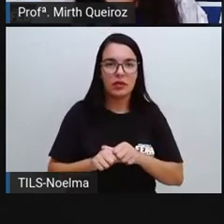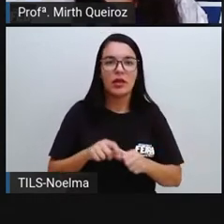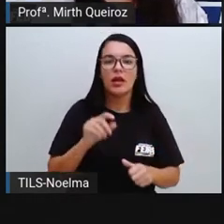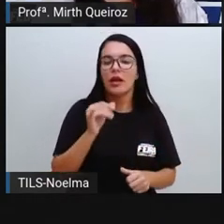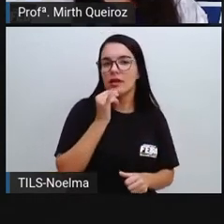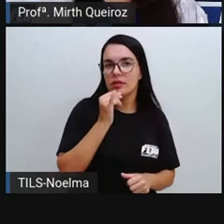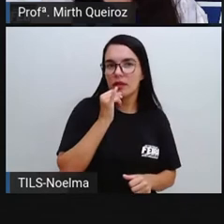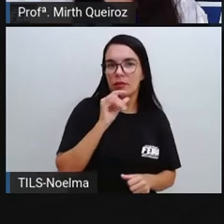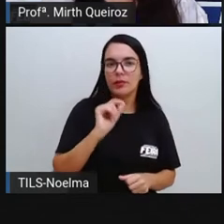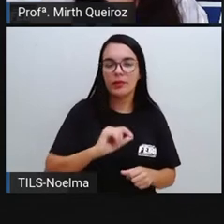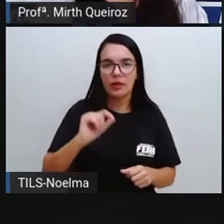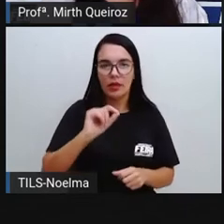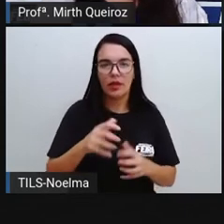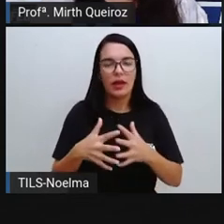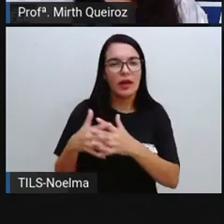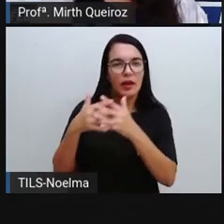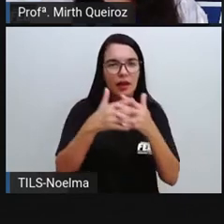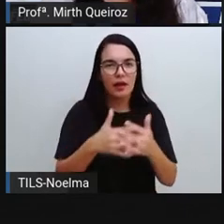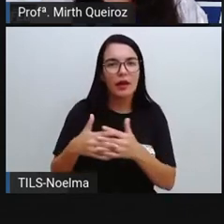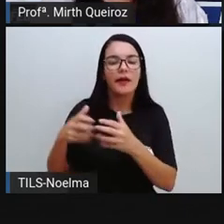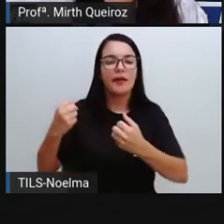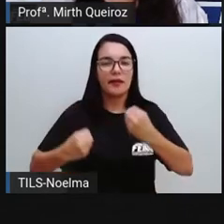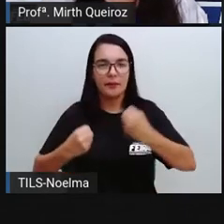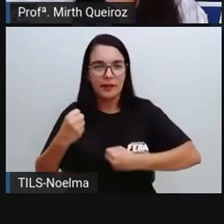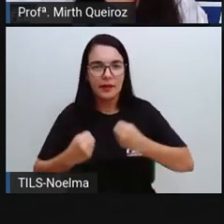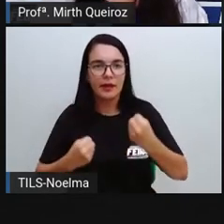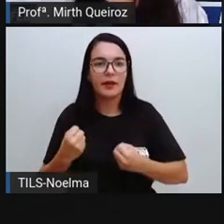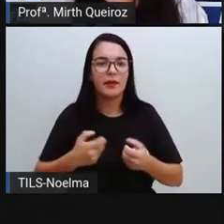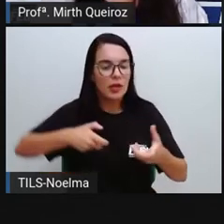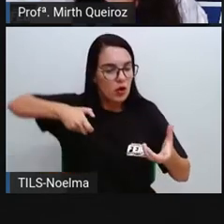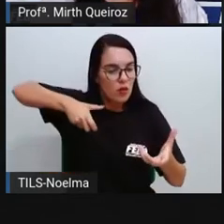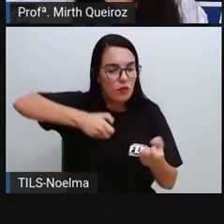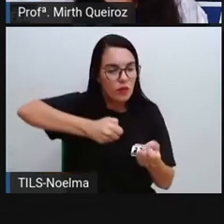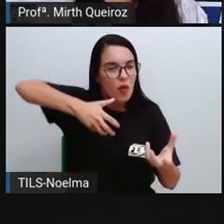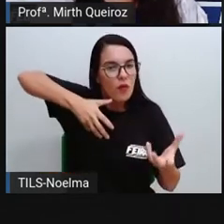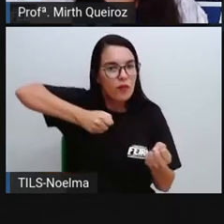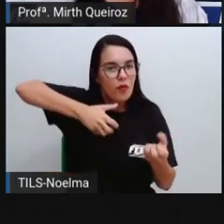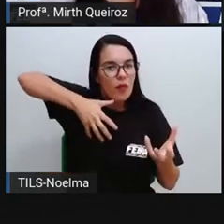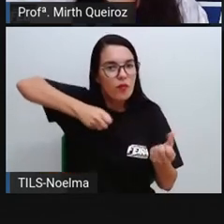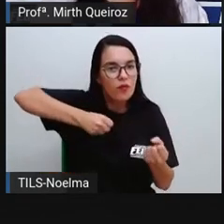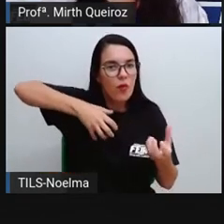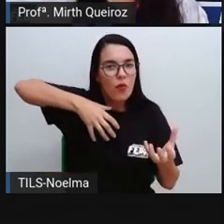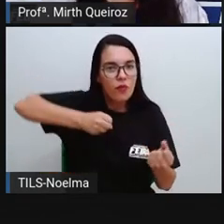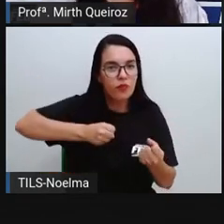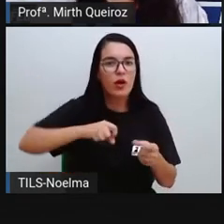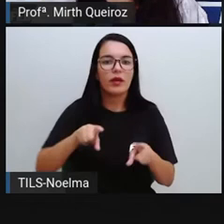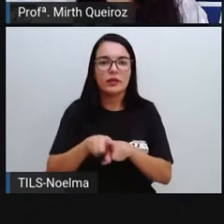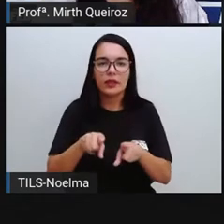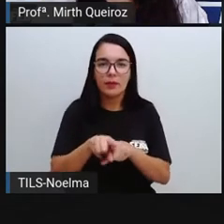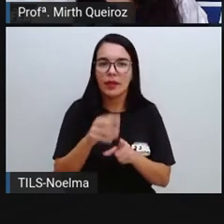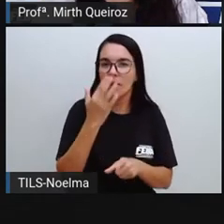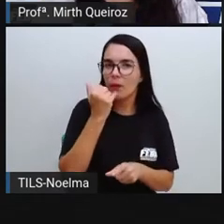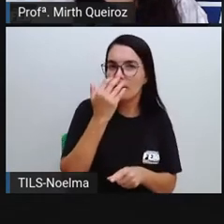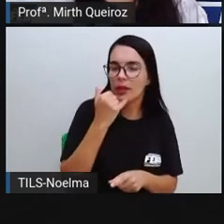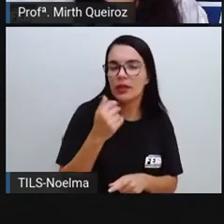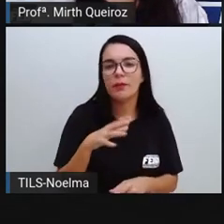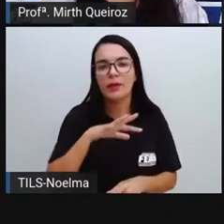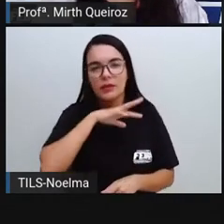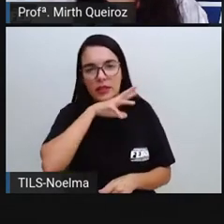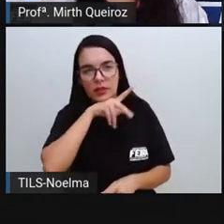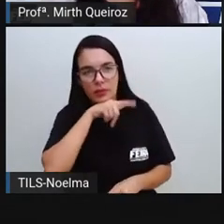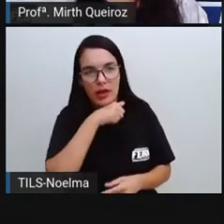equipamentos agrícolas, fertilizantes químicos, né? Agrotóxicos, rações para os animais,